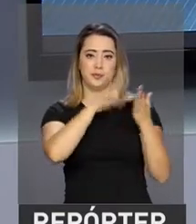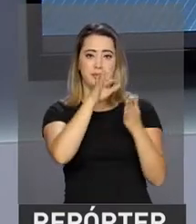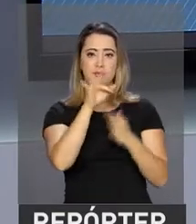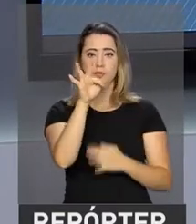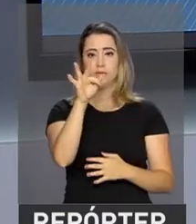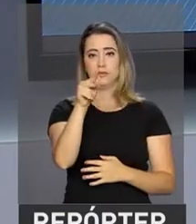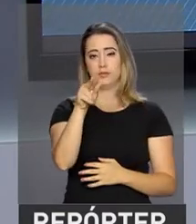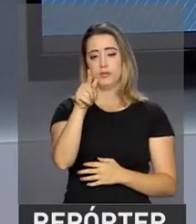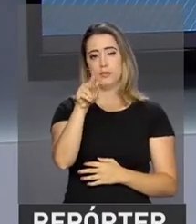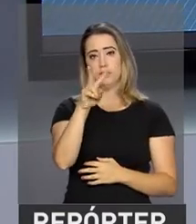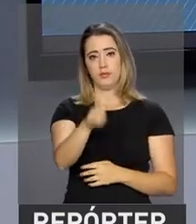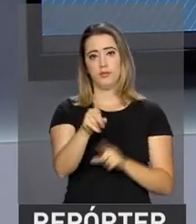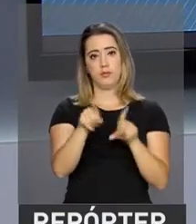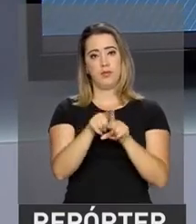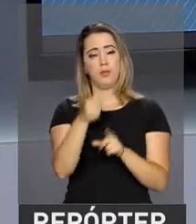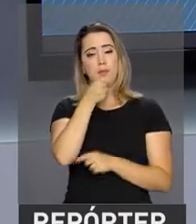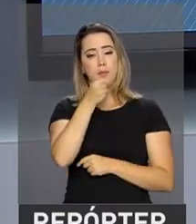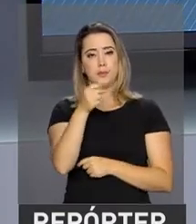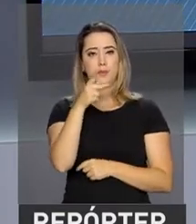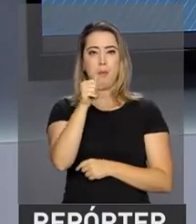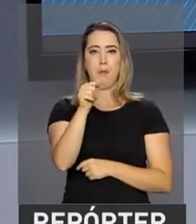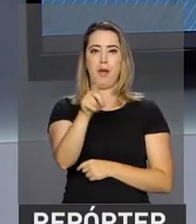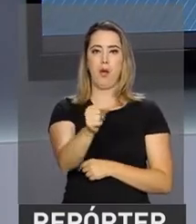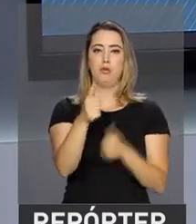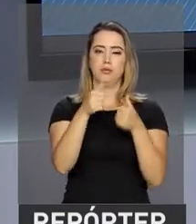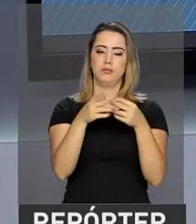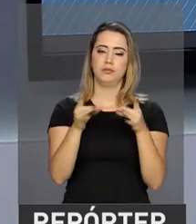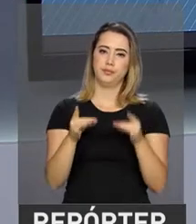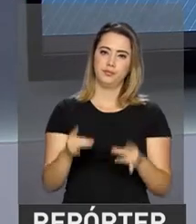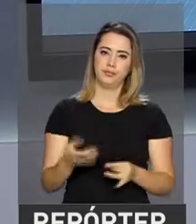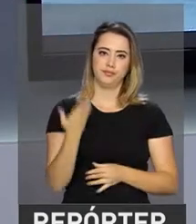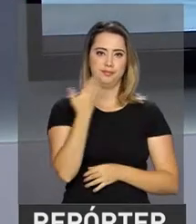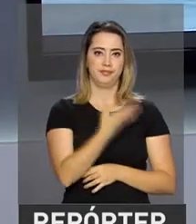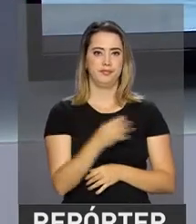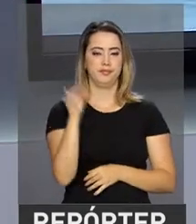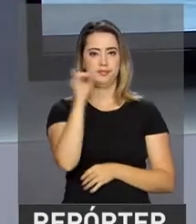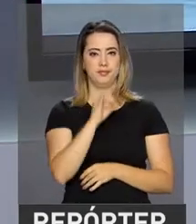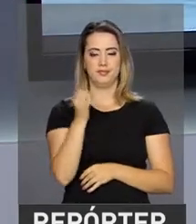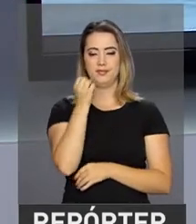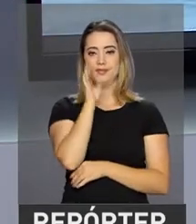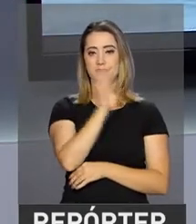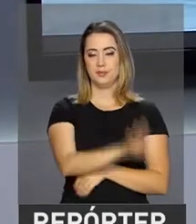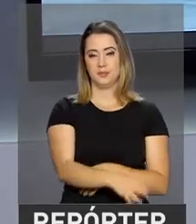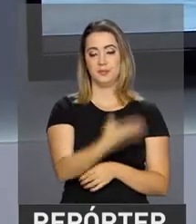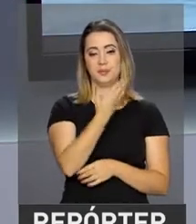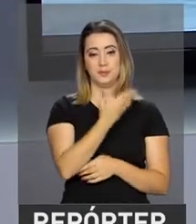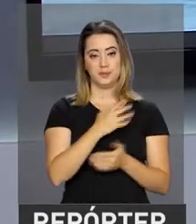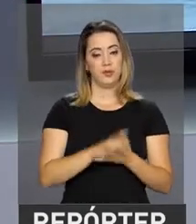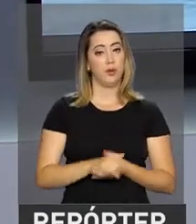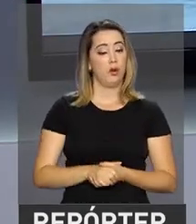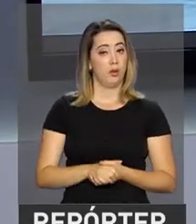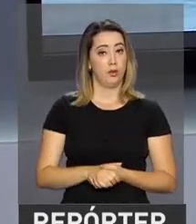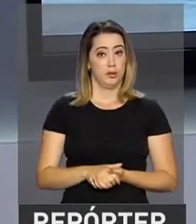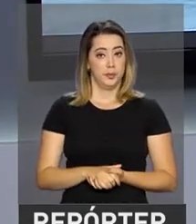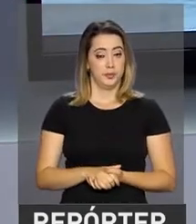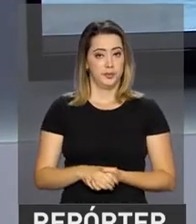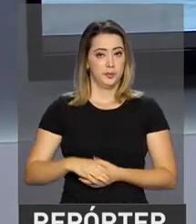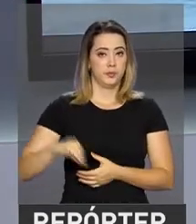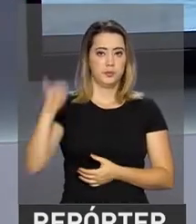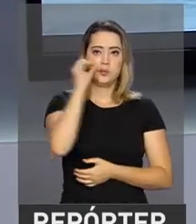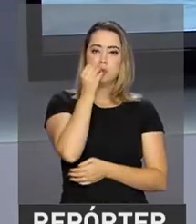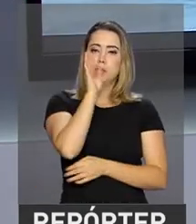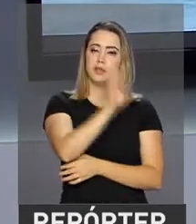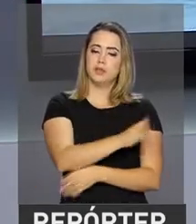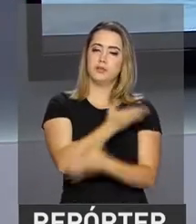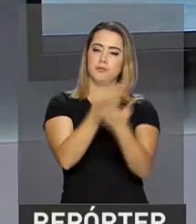Fundação Getúlio Vargas e o repórter Paulo La Sálvia tem os detalhes para a gente. Olá, Paulo. Boa tarde para você. Olá, Roberto.